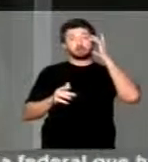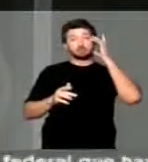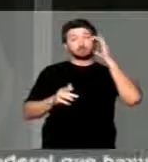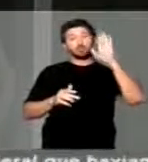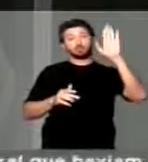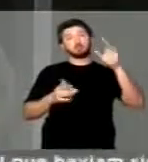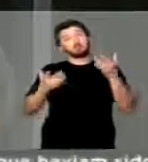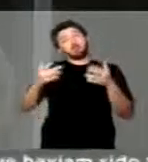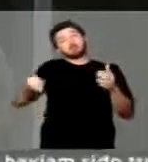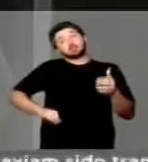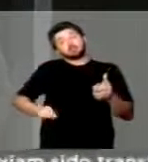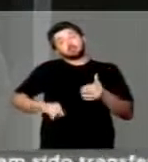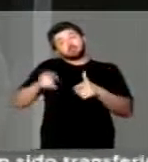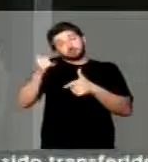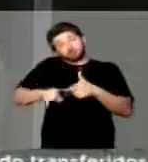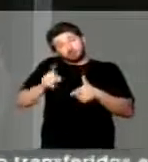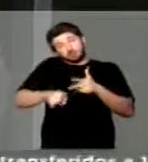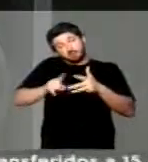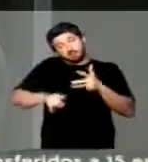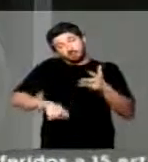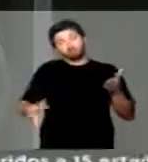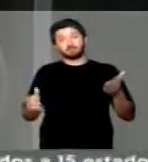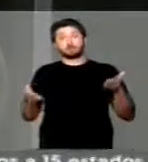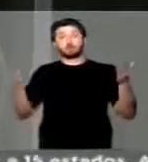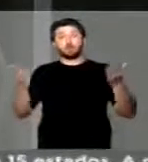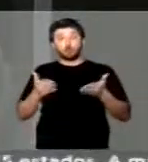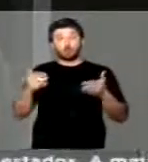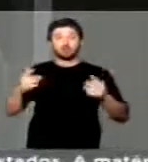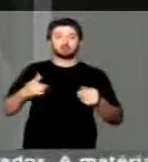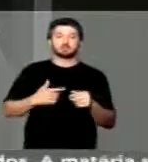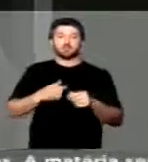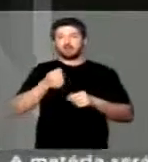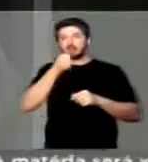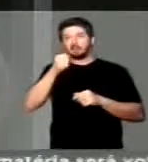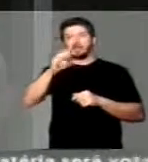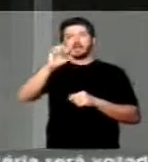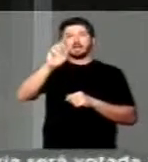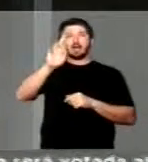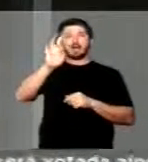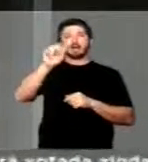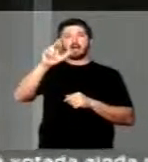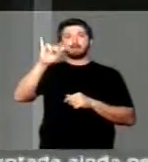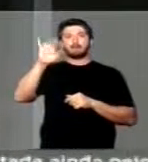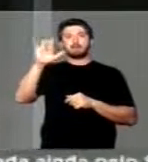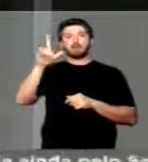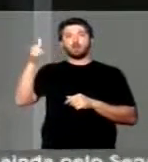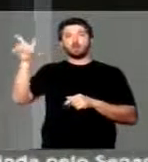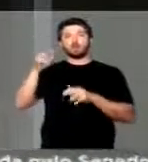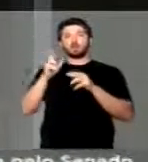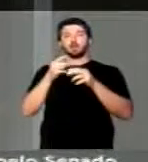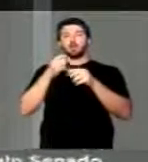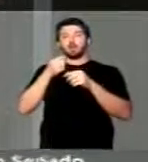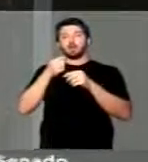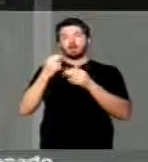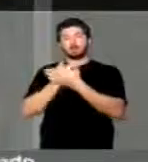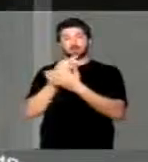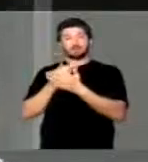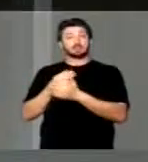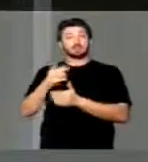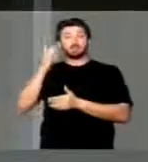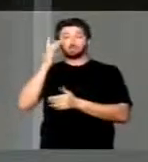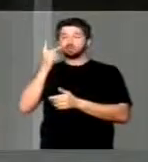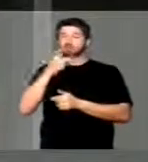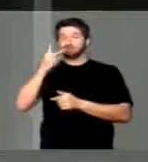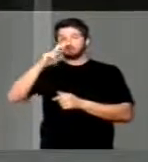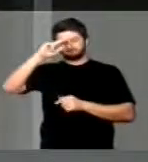as consequências. Hoje, entrevista, aliás, na entrevista da Carta Capital, em outras entrevistas, ela mesmo já